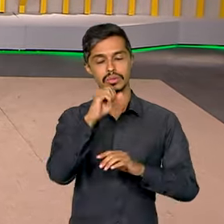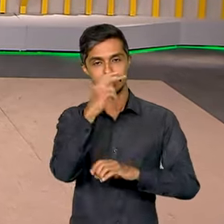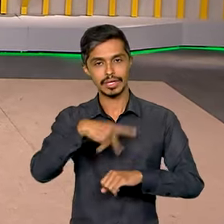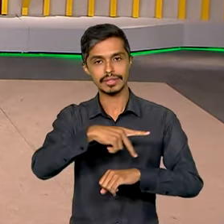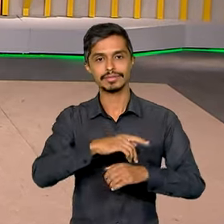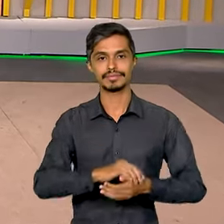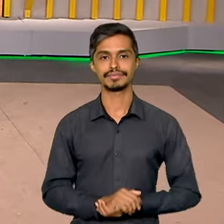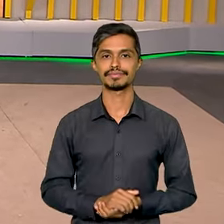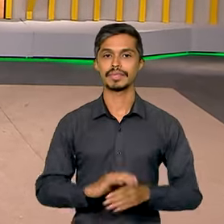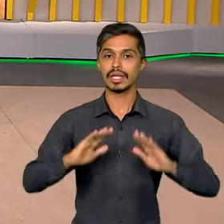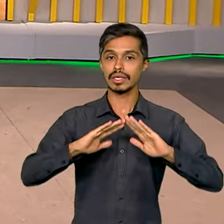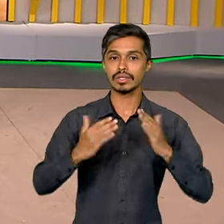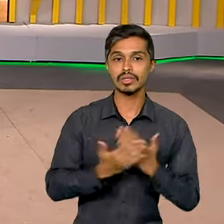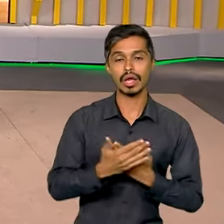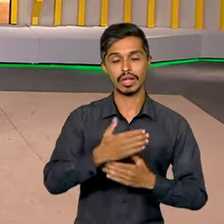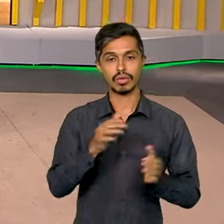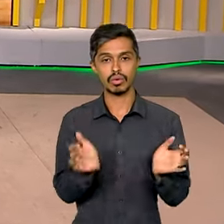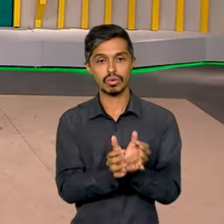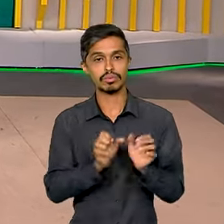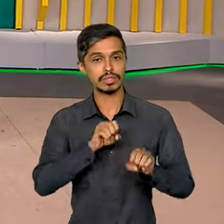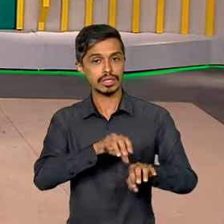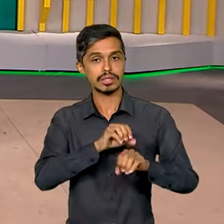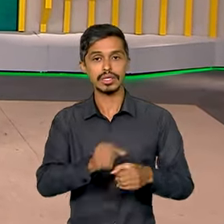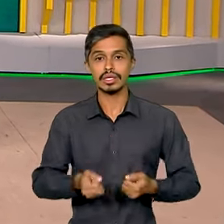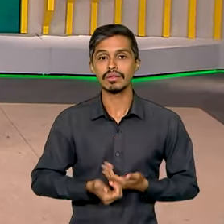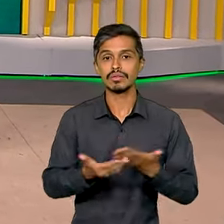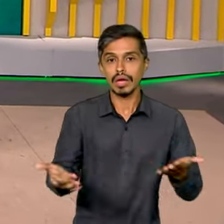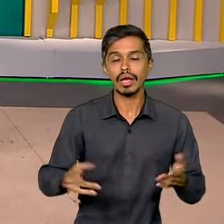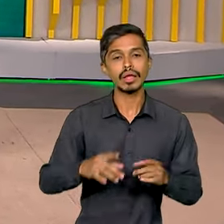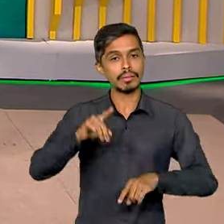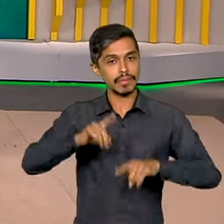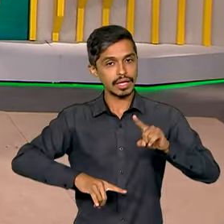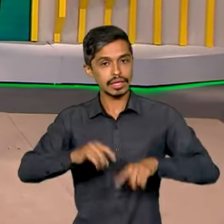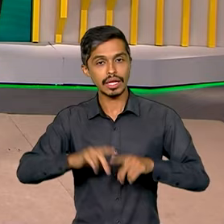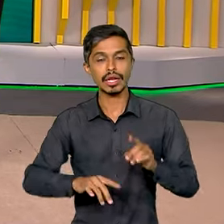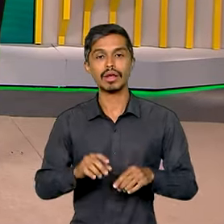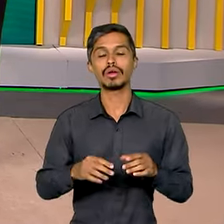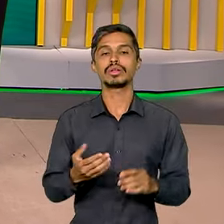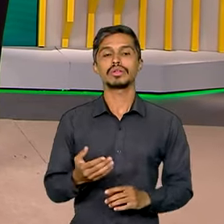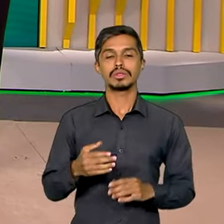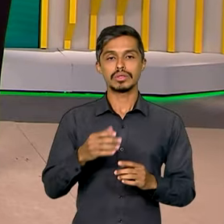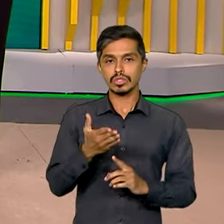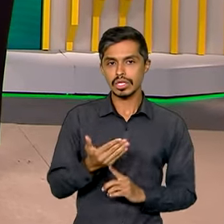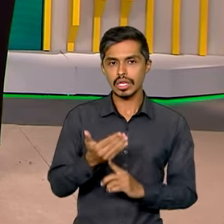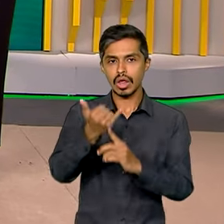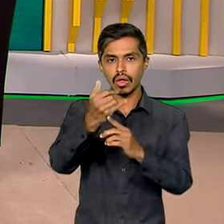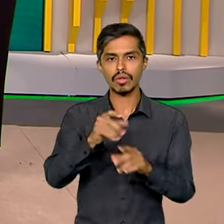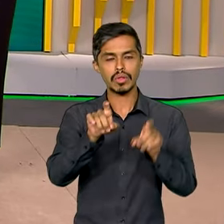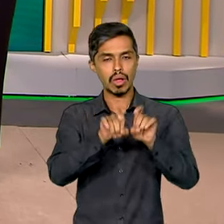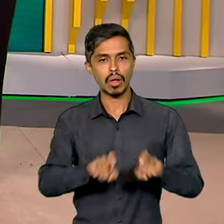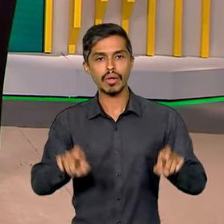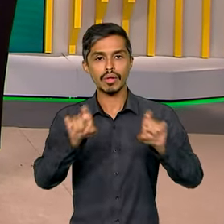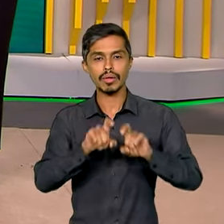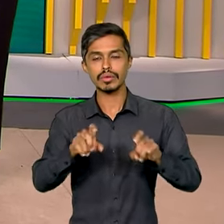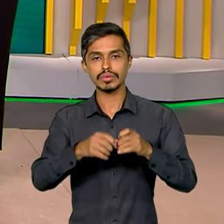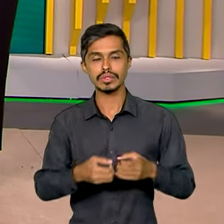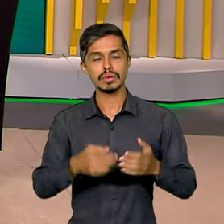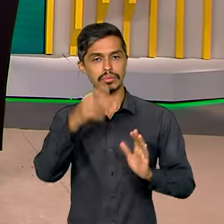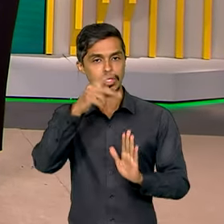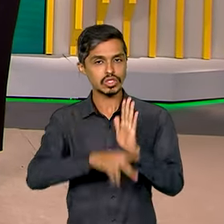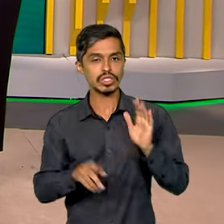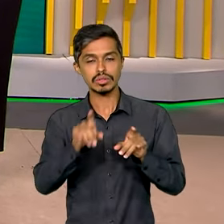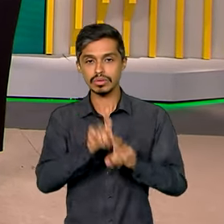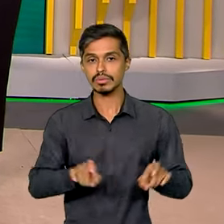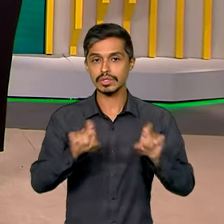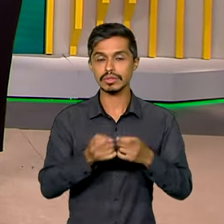E escolas da rede pública de ensino vão receber equipamentos eletroeletrônicos do programa Computadores para Inclusão